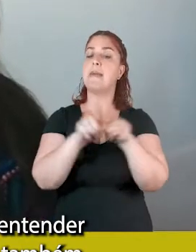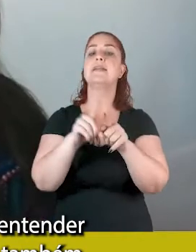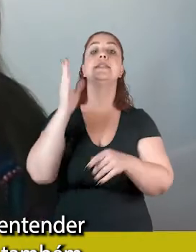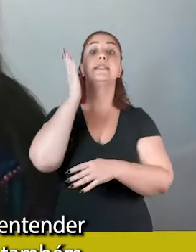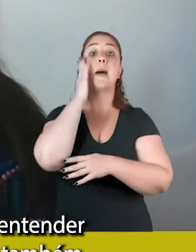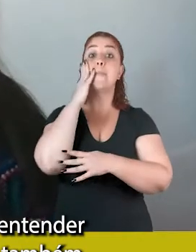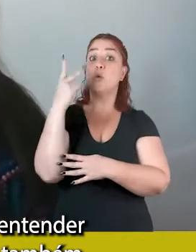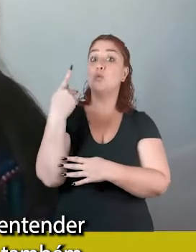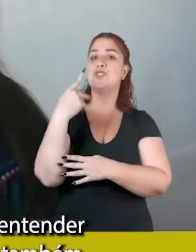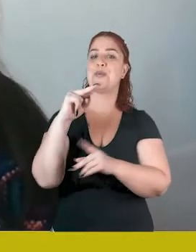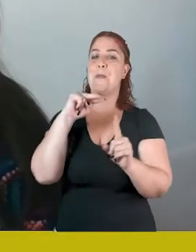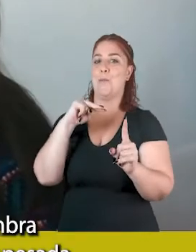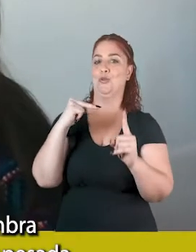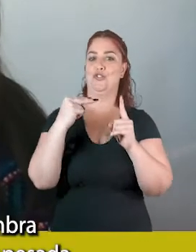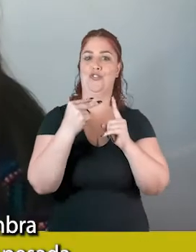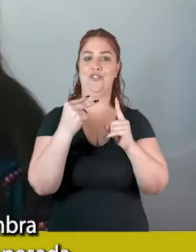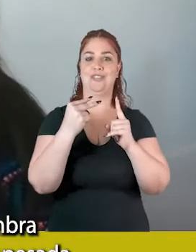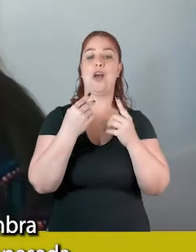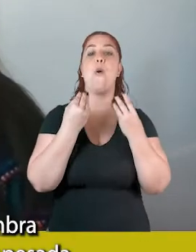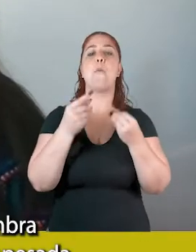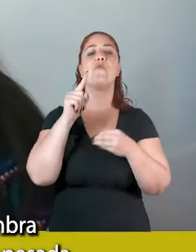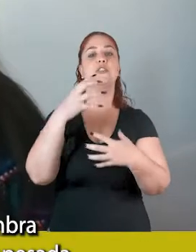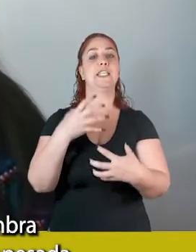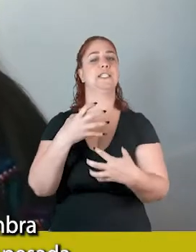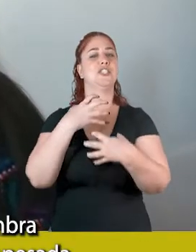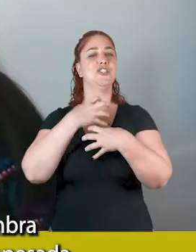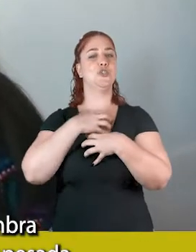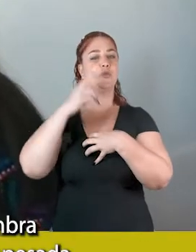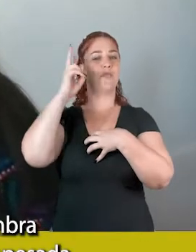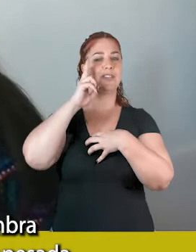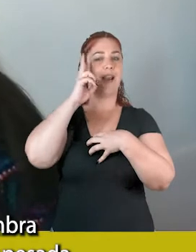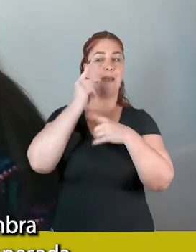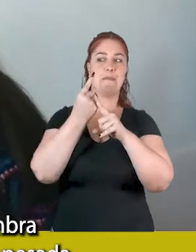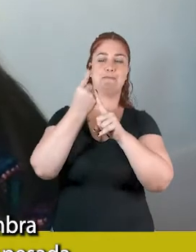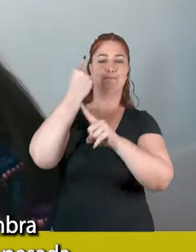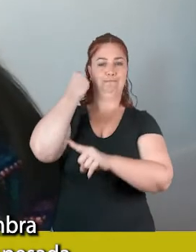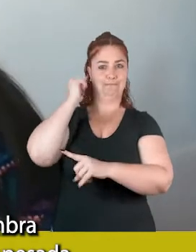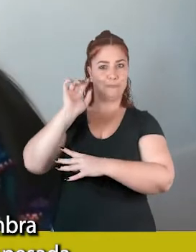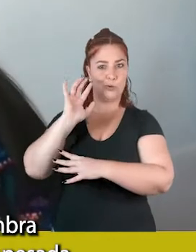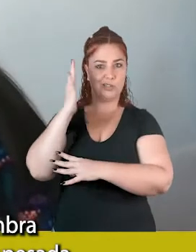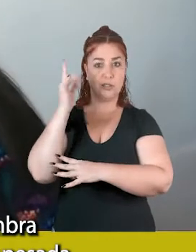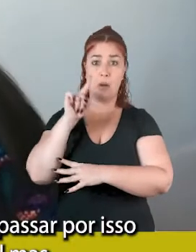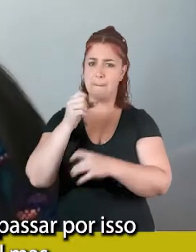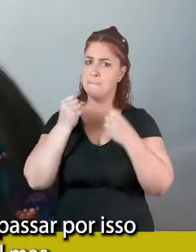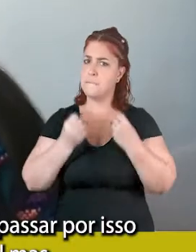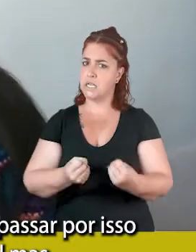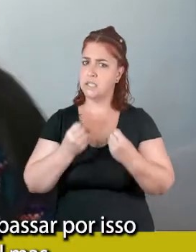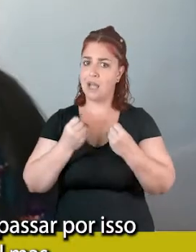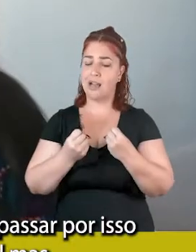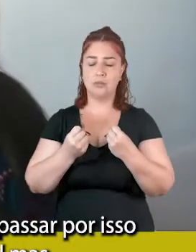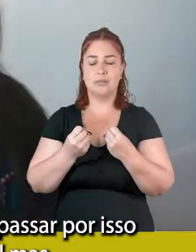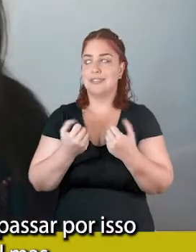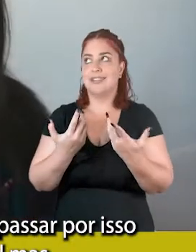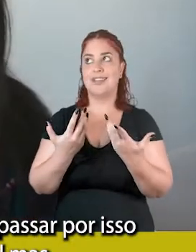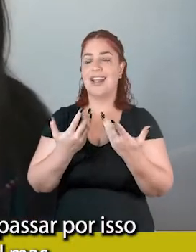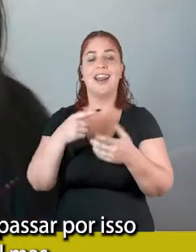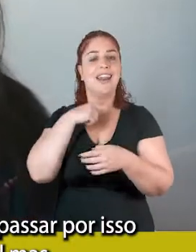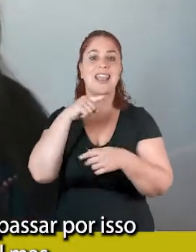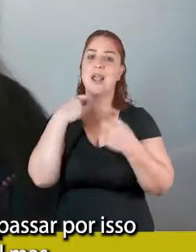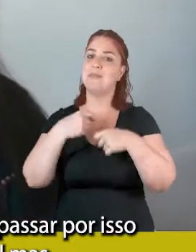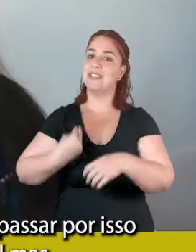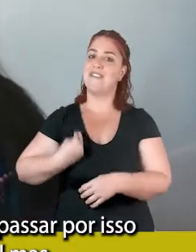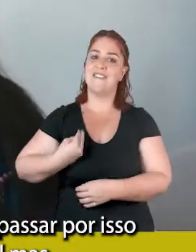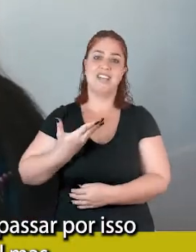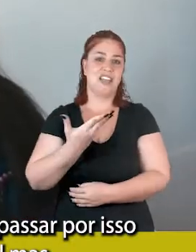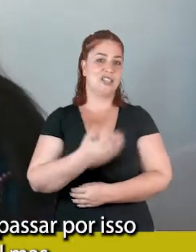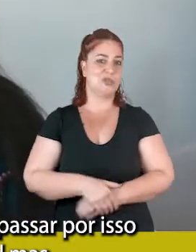seu lado também, como você relembra essa história, e é super pesada, e ninguém deveria ter que passar por